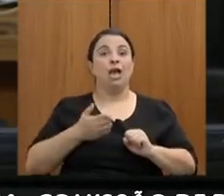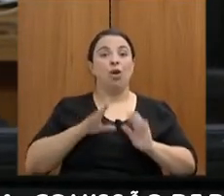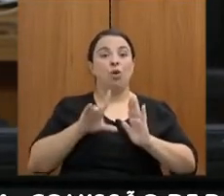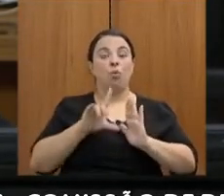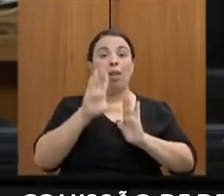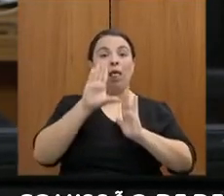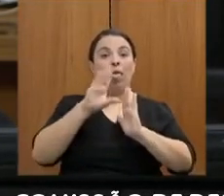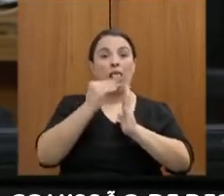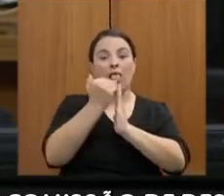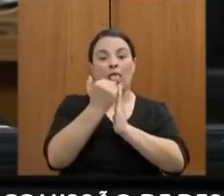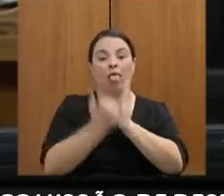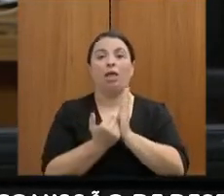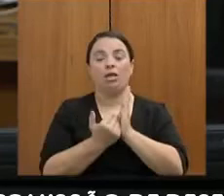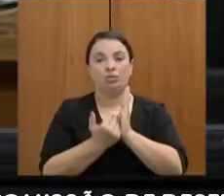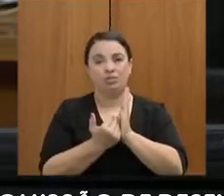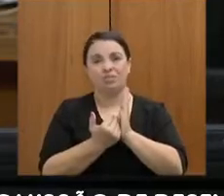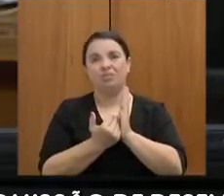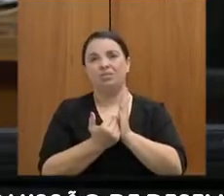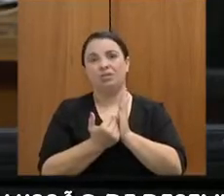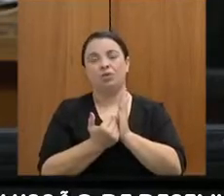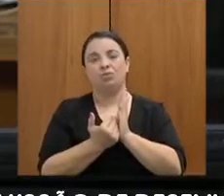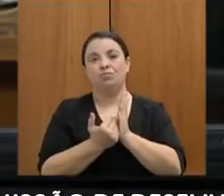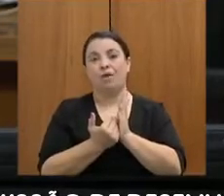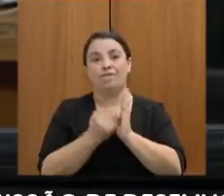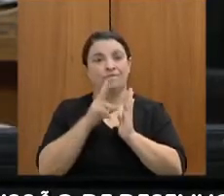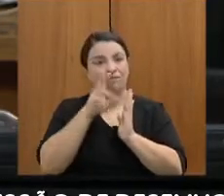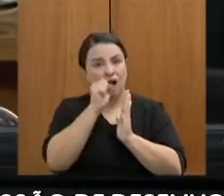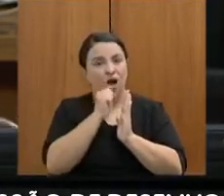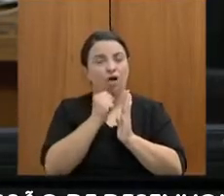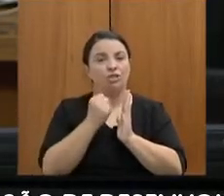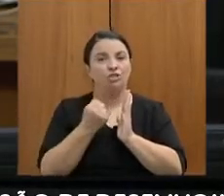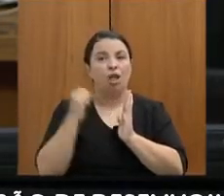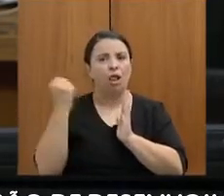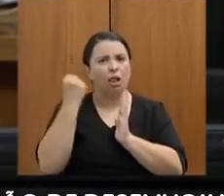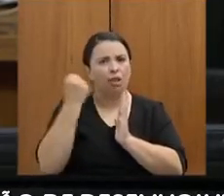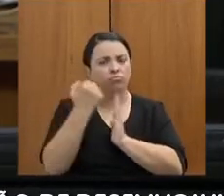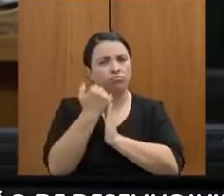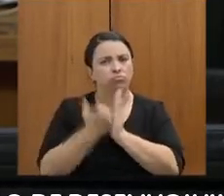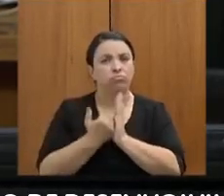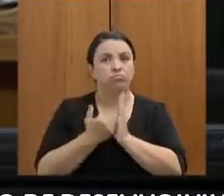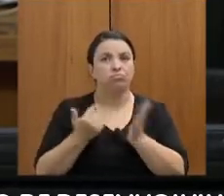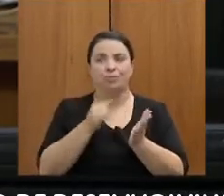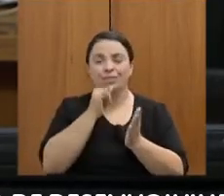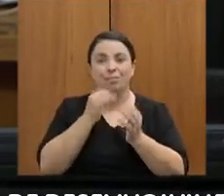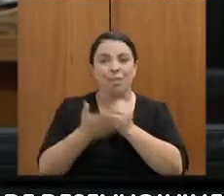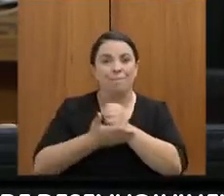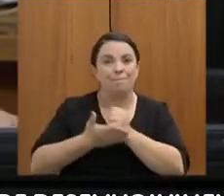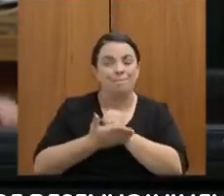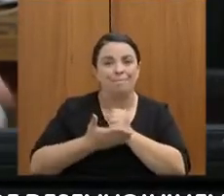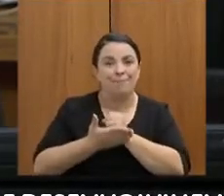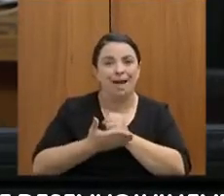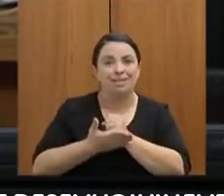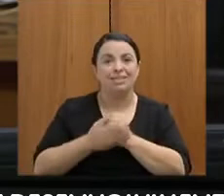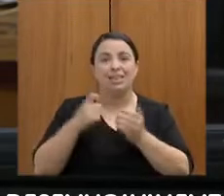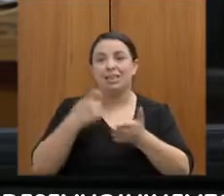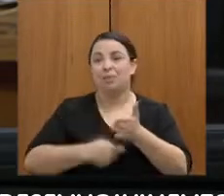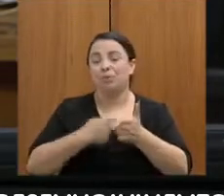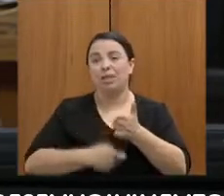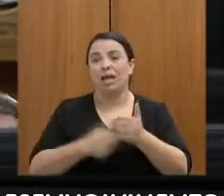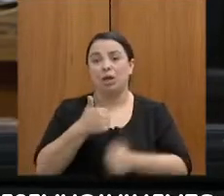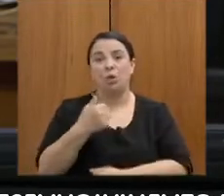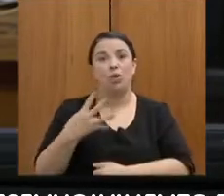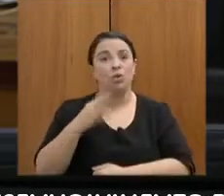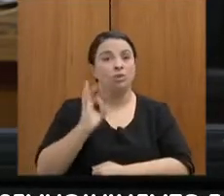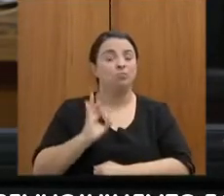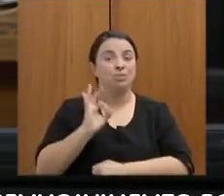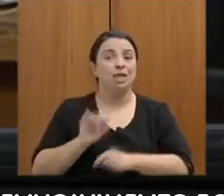tão drástica sobre a base tributária, algo como 14% sobre a base tributária. E a despesa, ela permanece, a